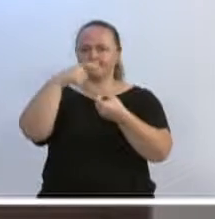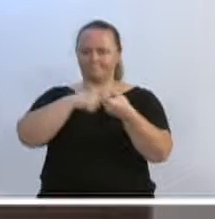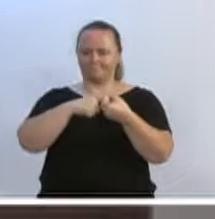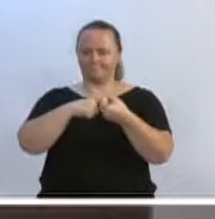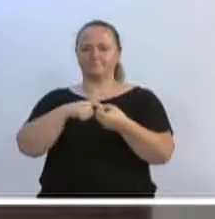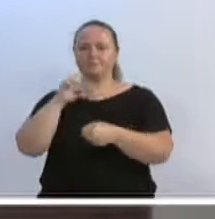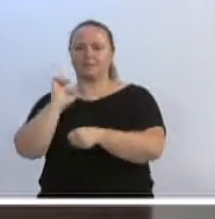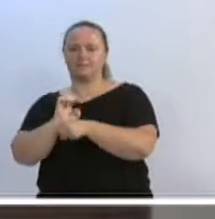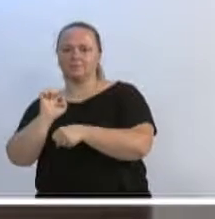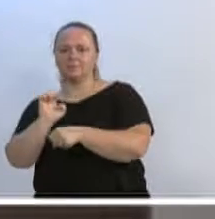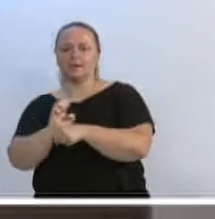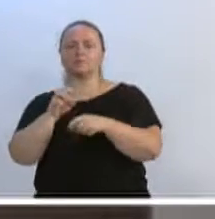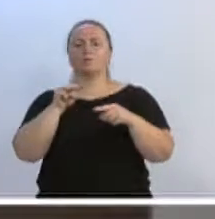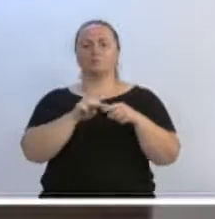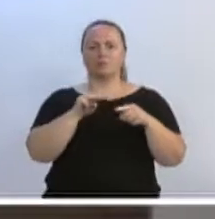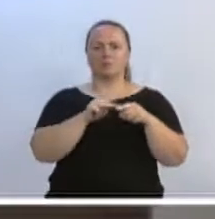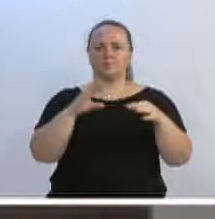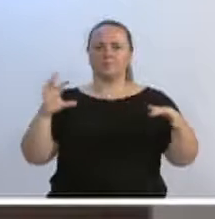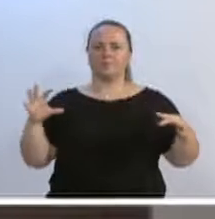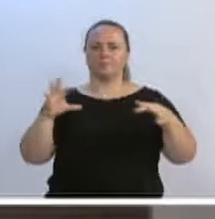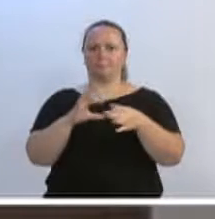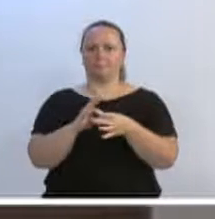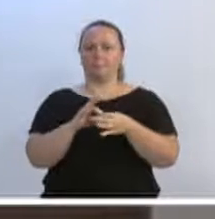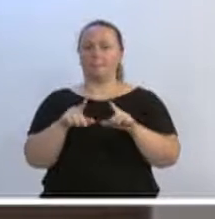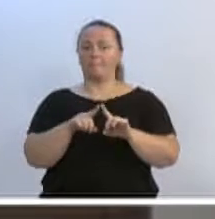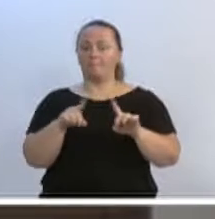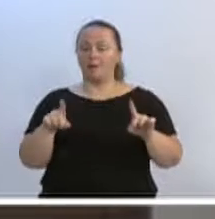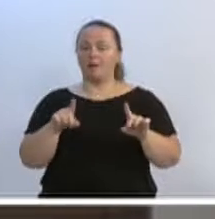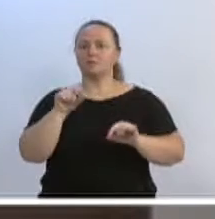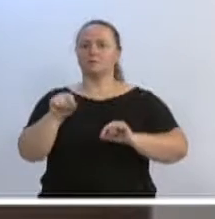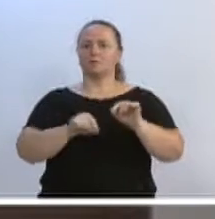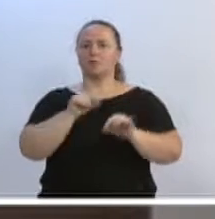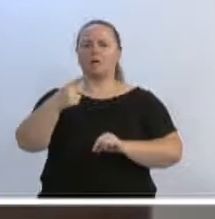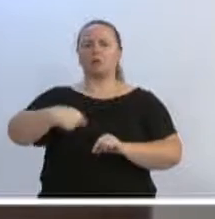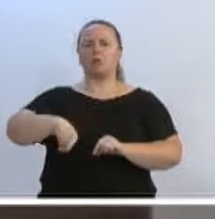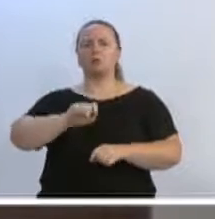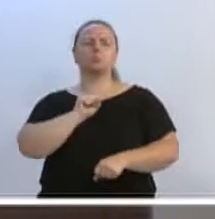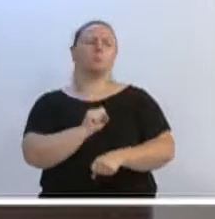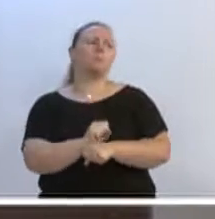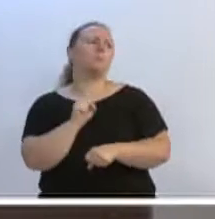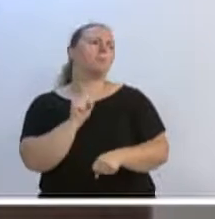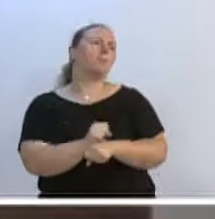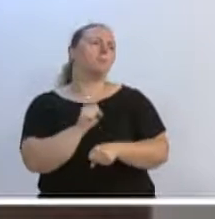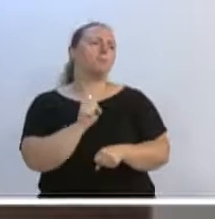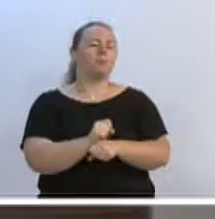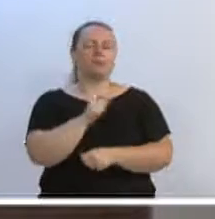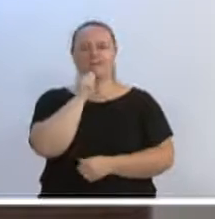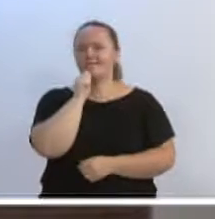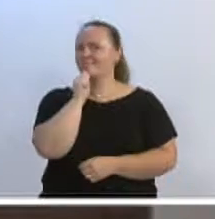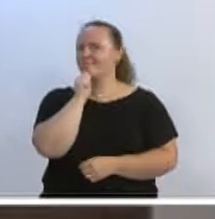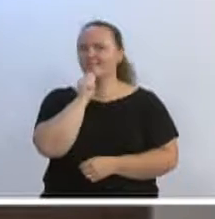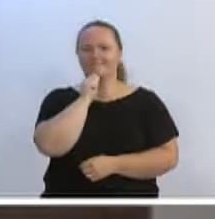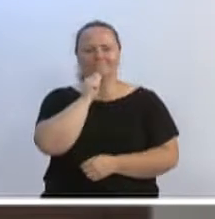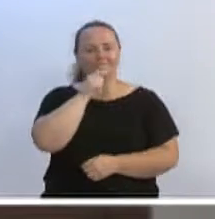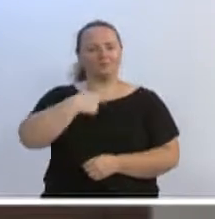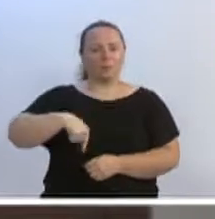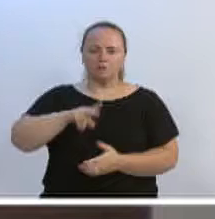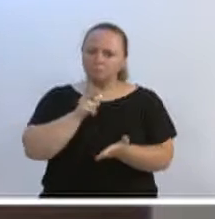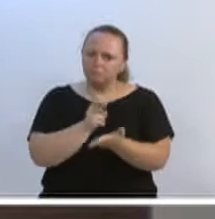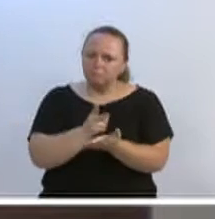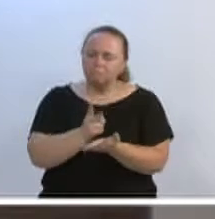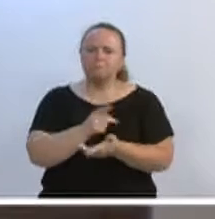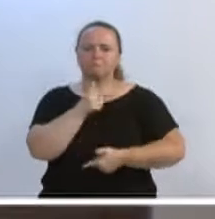Estado e o município. Só que a gente não dormiu no ponto. Nós continuamos a fazer esse trabalho junto com a secretária Patrícia